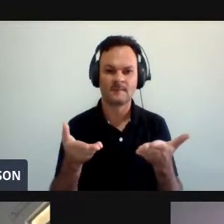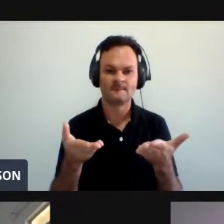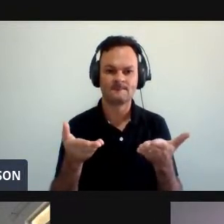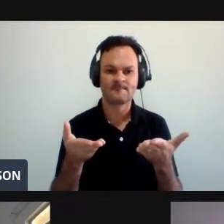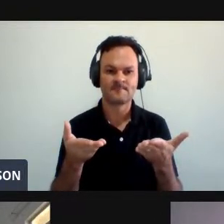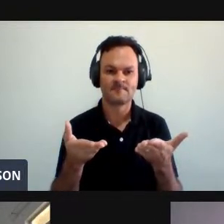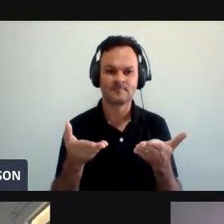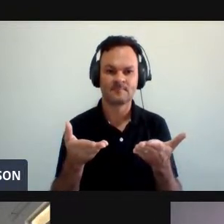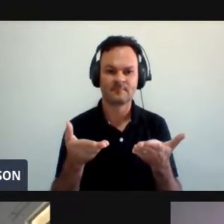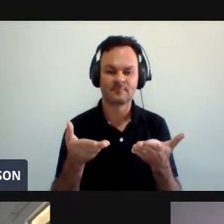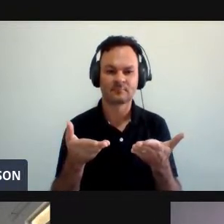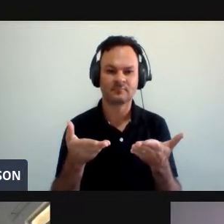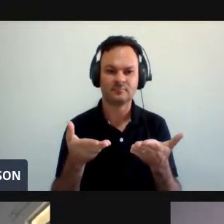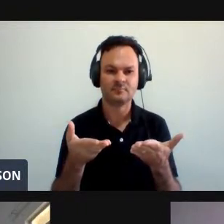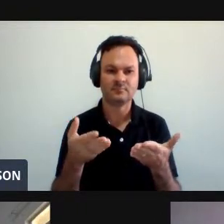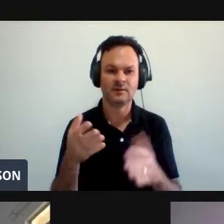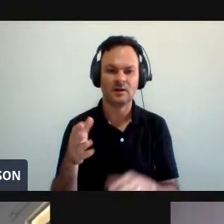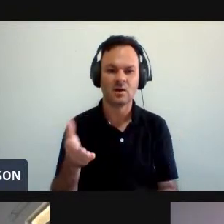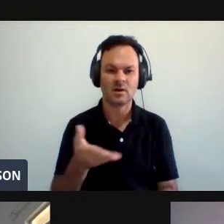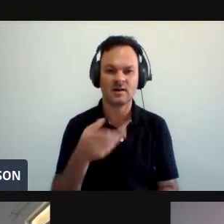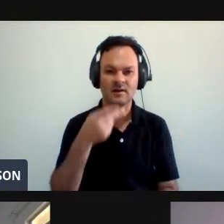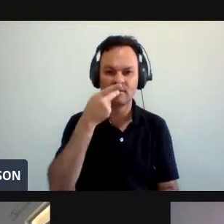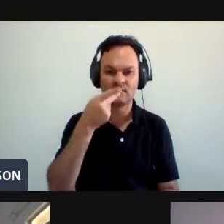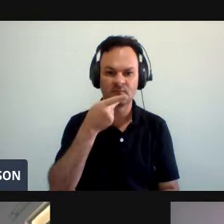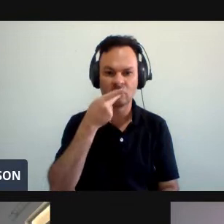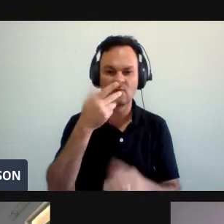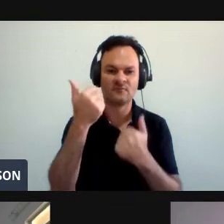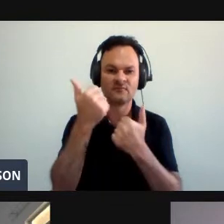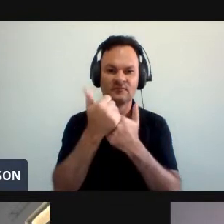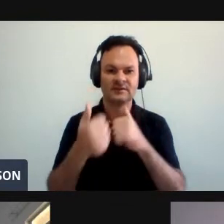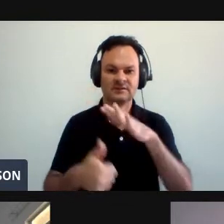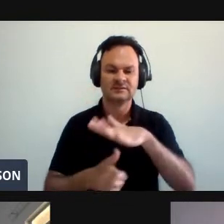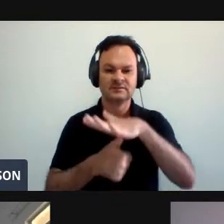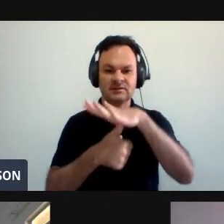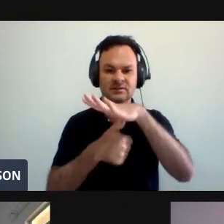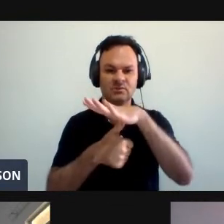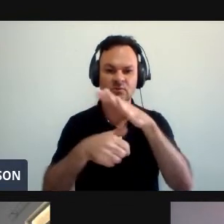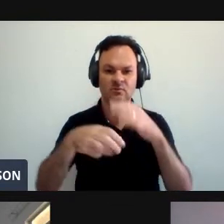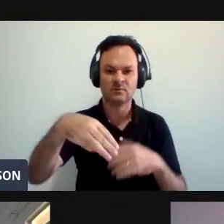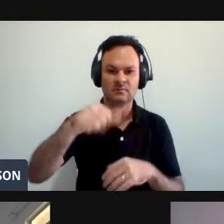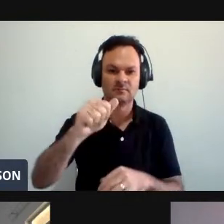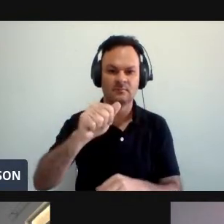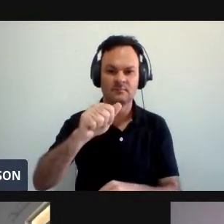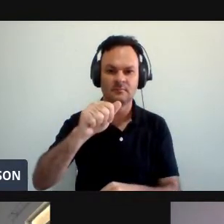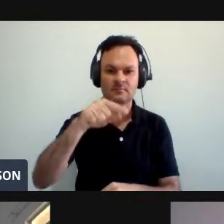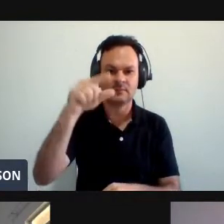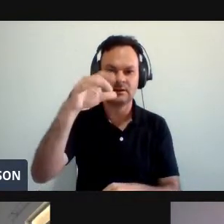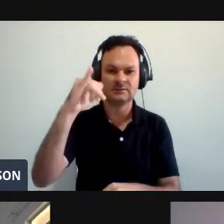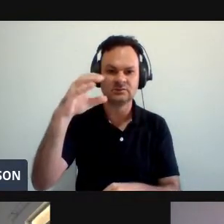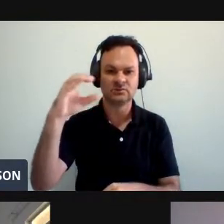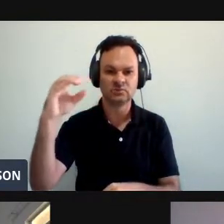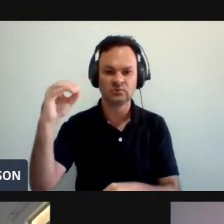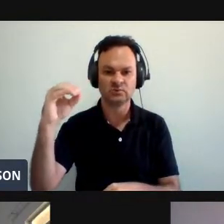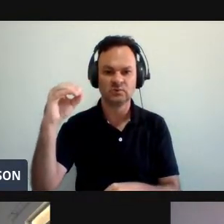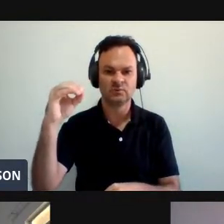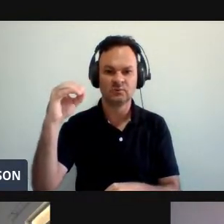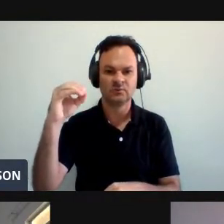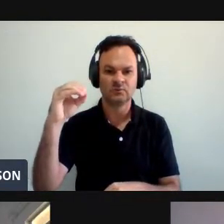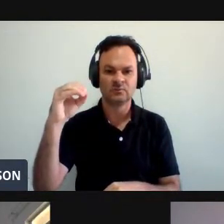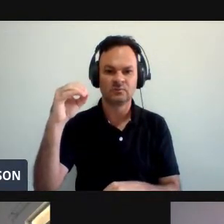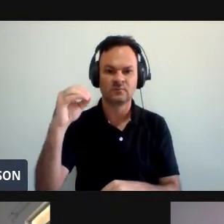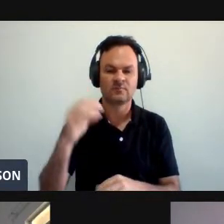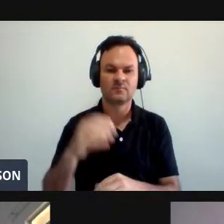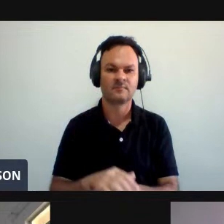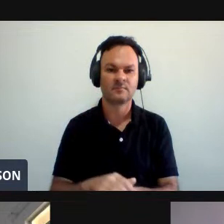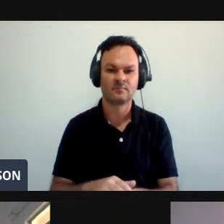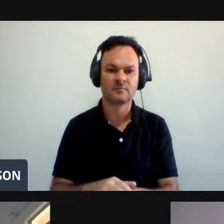Nós passamos a palavra Para o vice-reitor Da UFAP Professor Márcio Farias de Moura Quando o